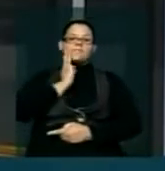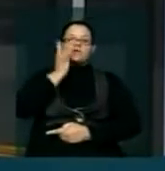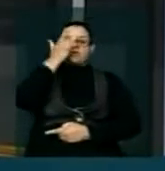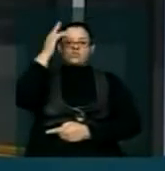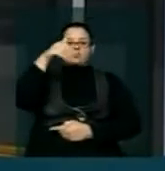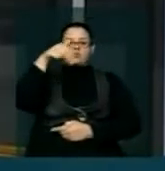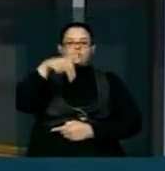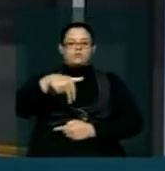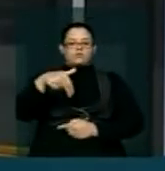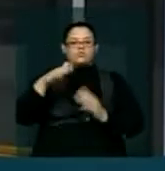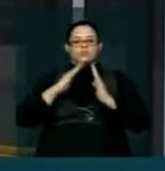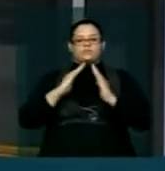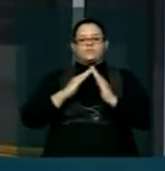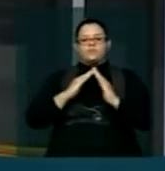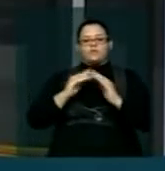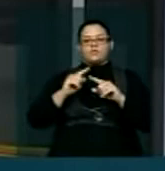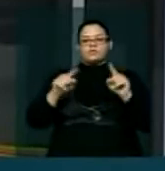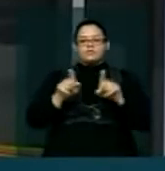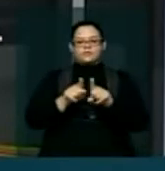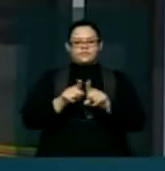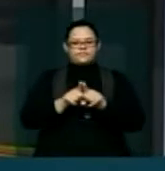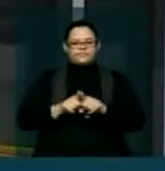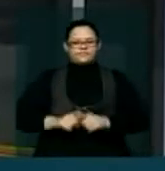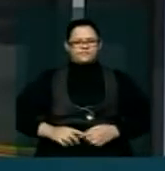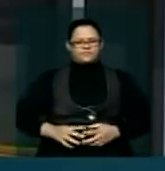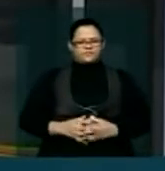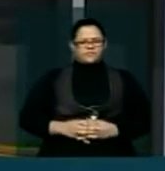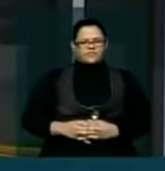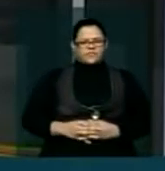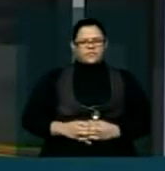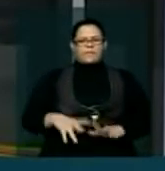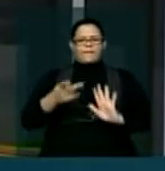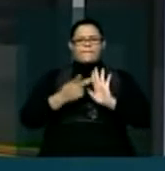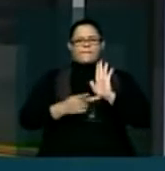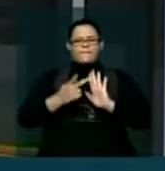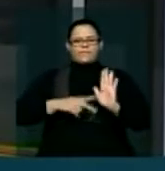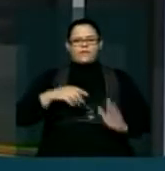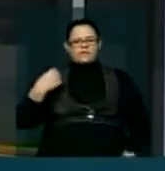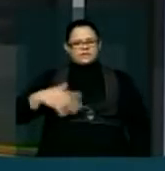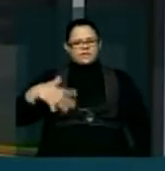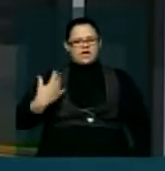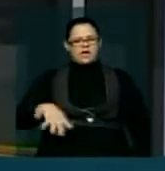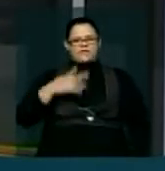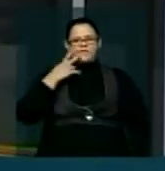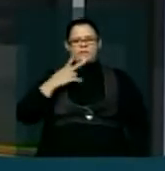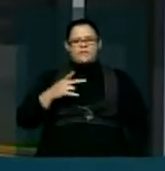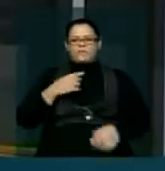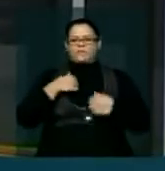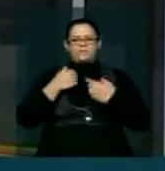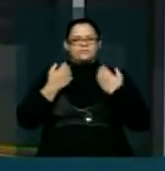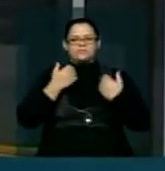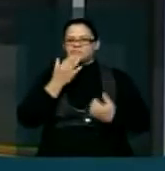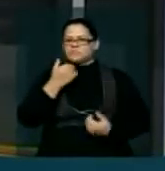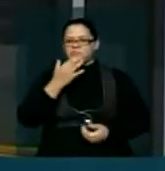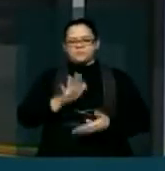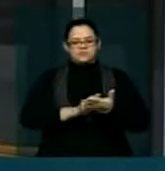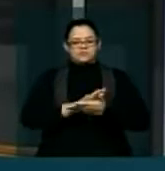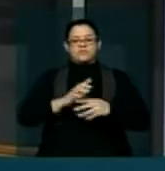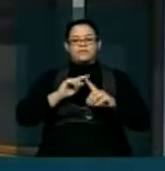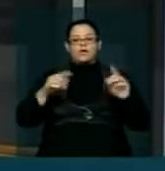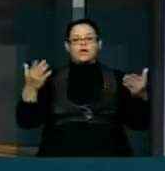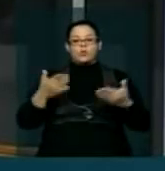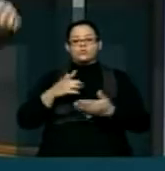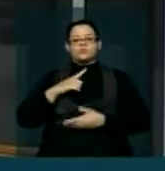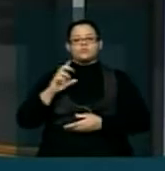com o projeto argumentos de natureza econômica. Muito se dizia que o projeto era caro e inviável, hoje ele está alçado em cerca de 5 a 6